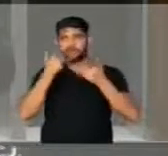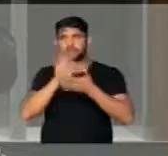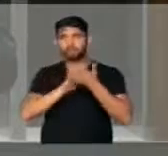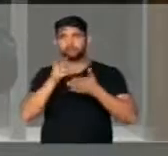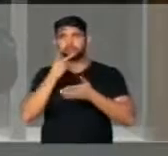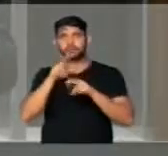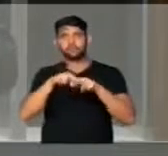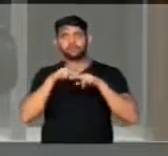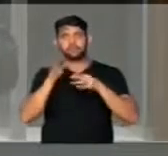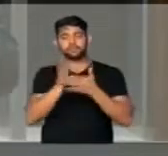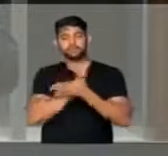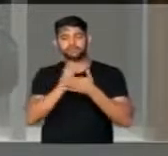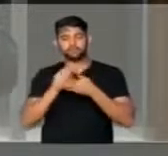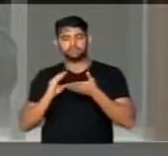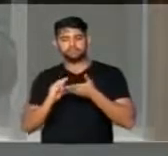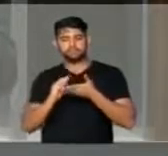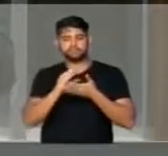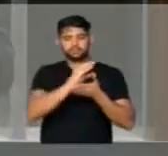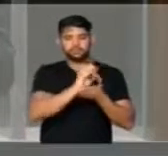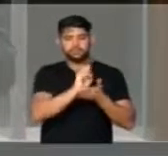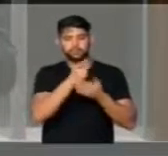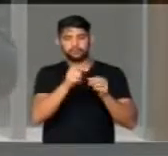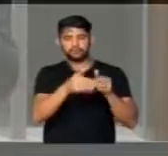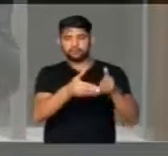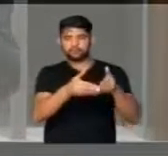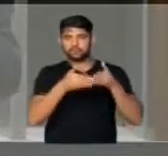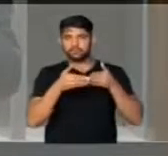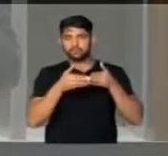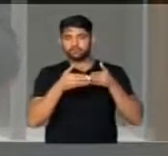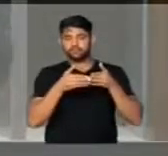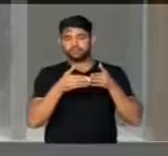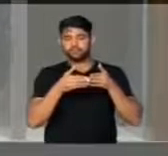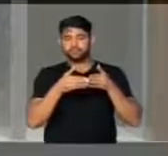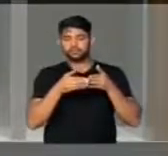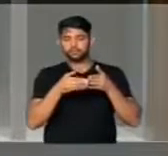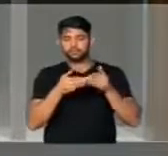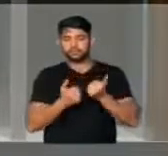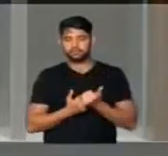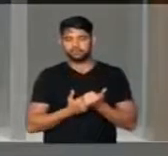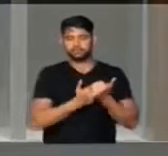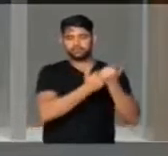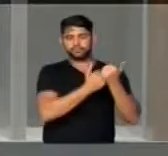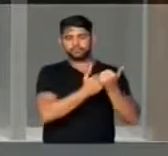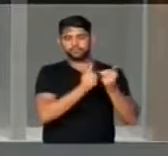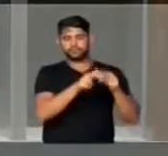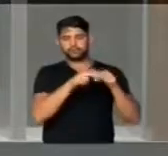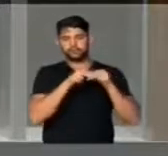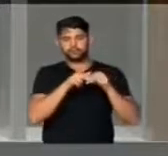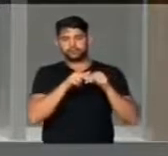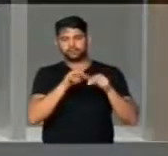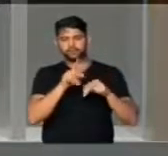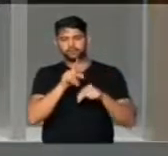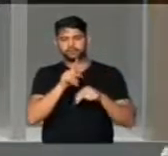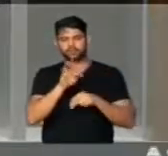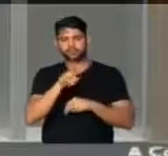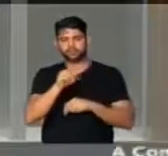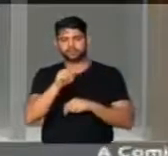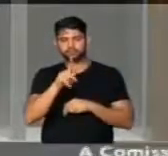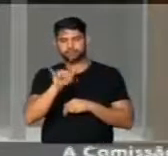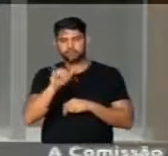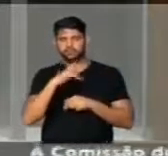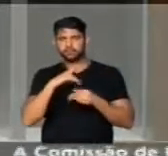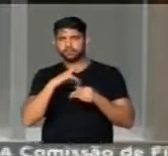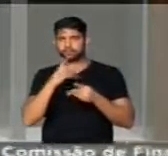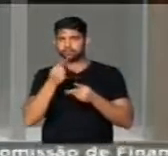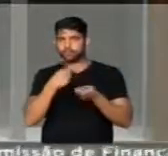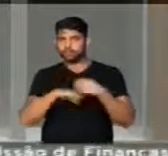apenas que passou ou que foi lhe pedido apoio através da Transpetro e do dinheiro